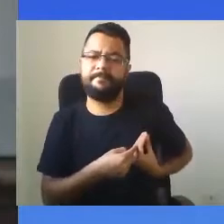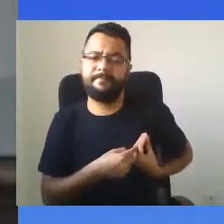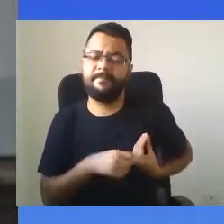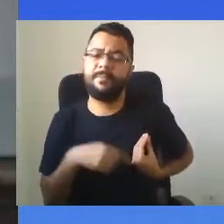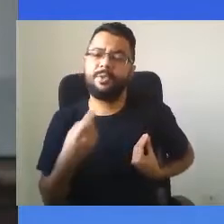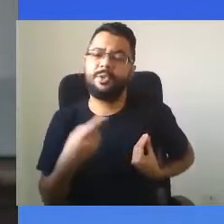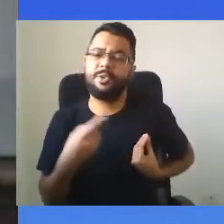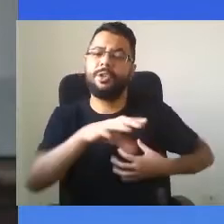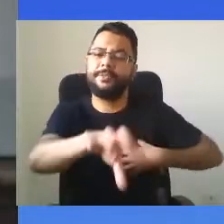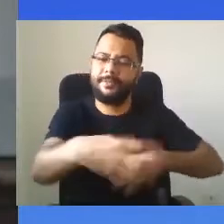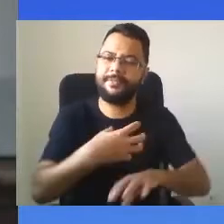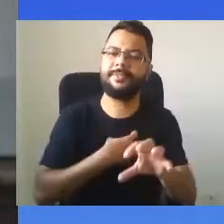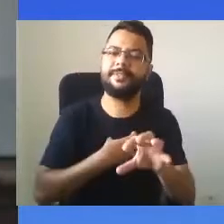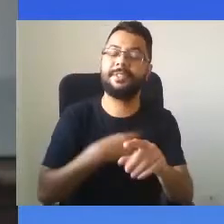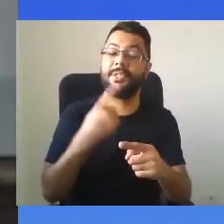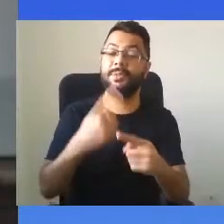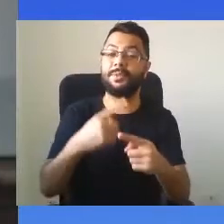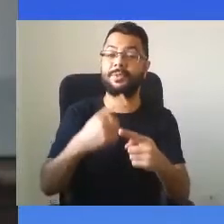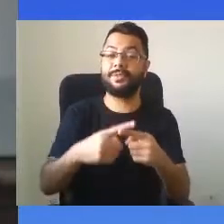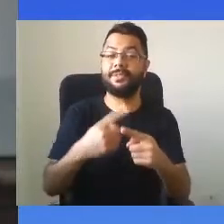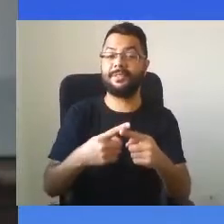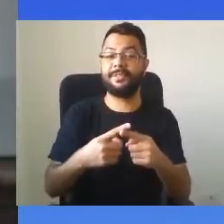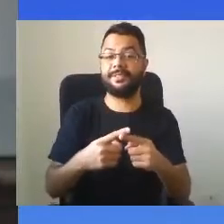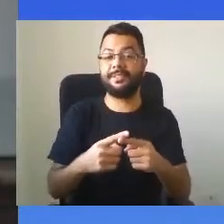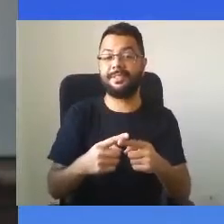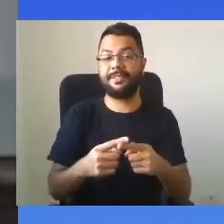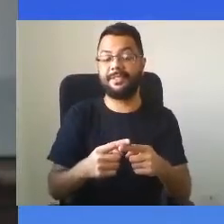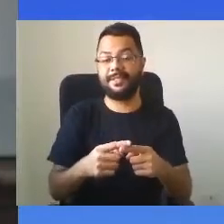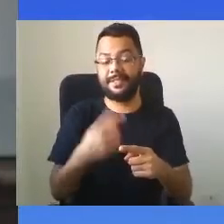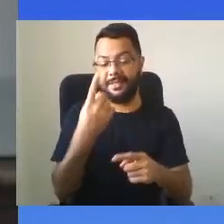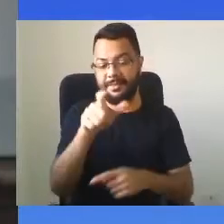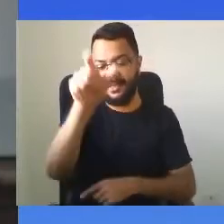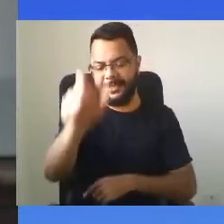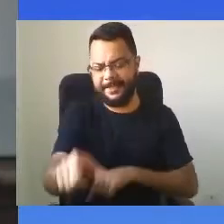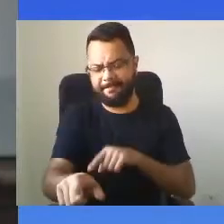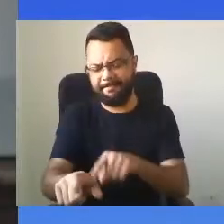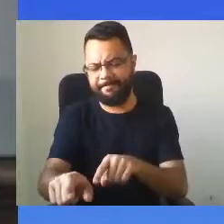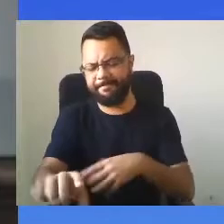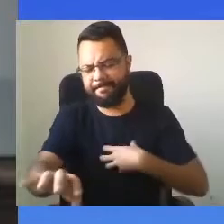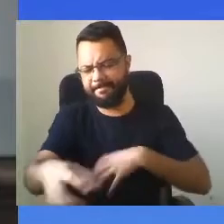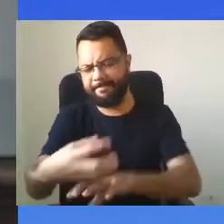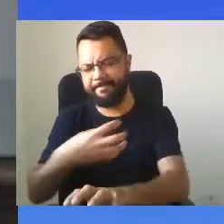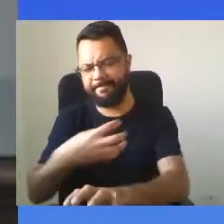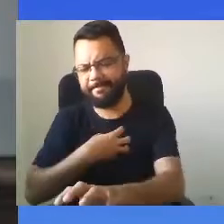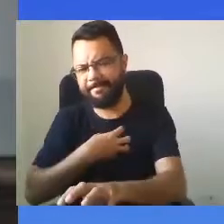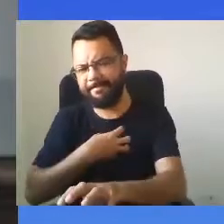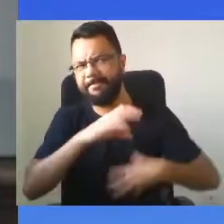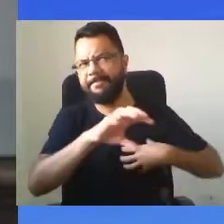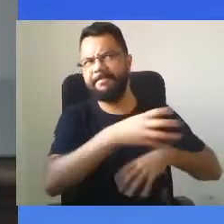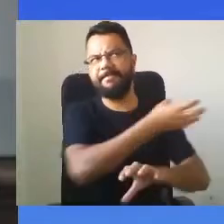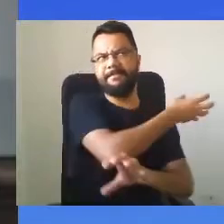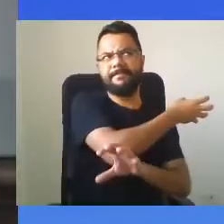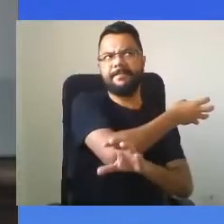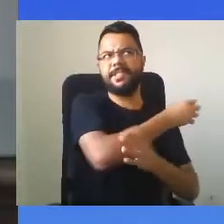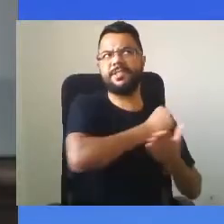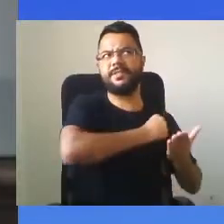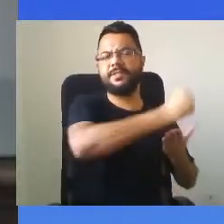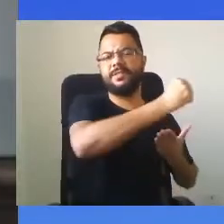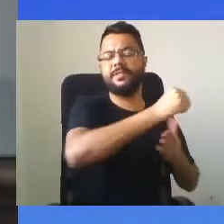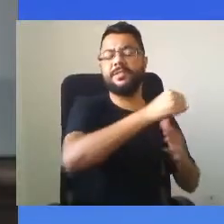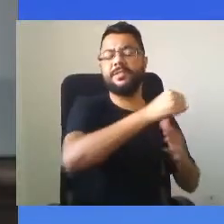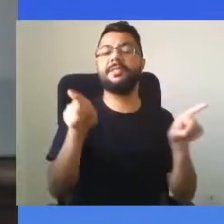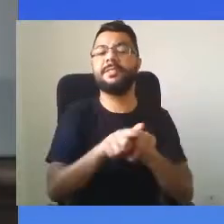porque quem está e quem se foi. E tudo será um milagre. E tudo será um legado.